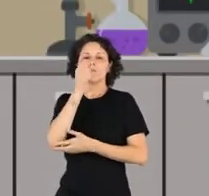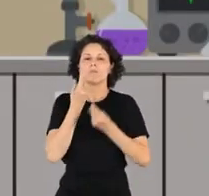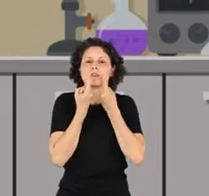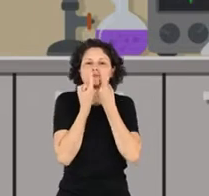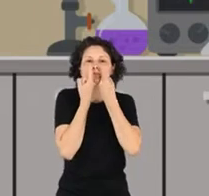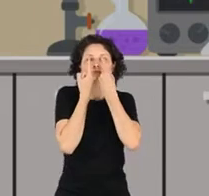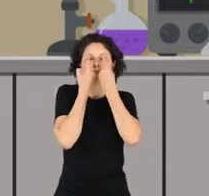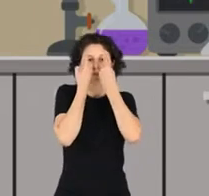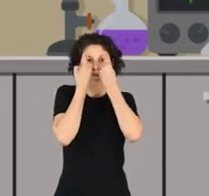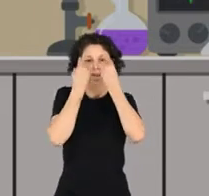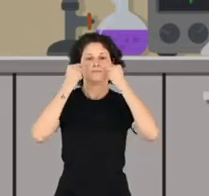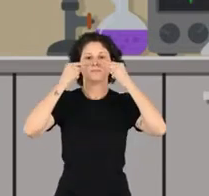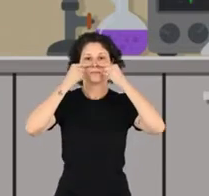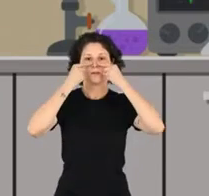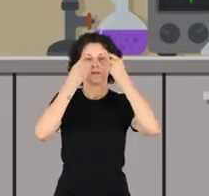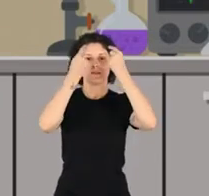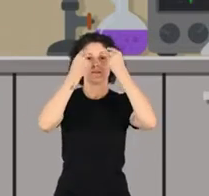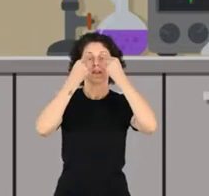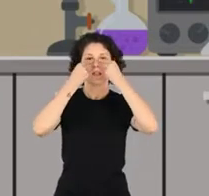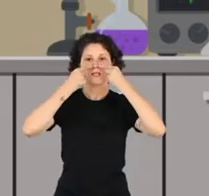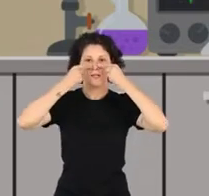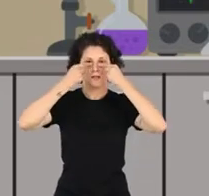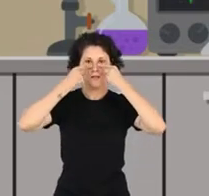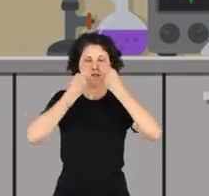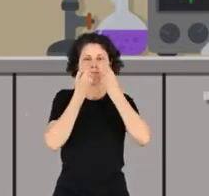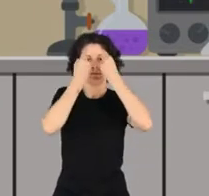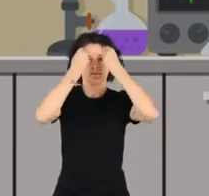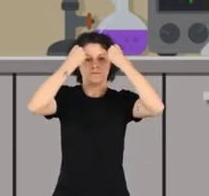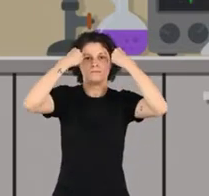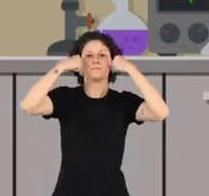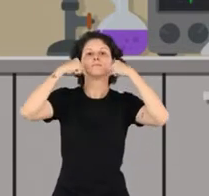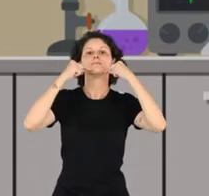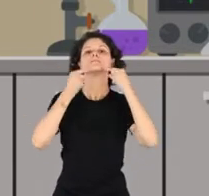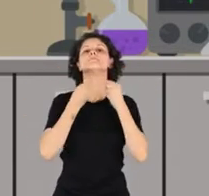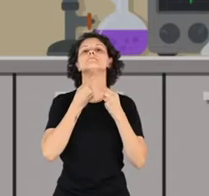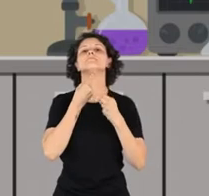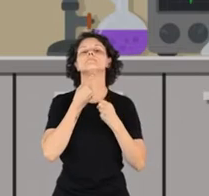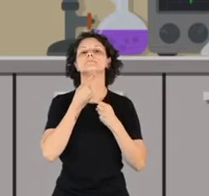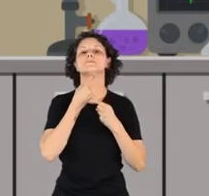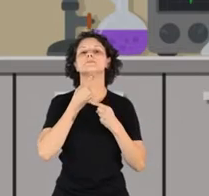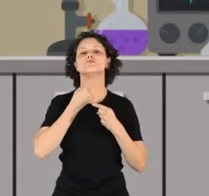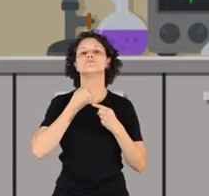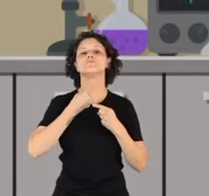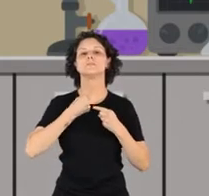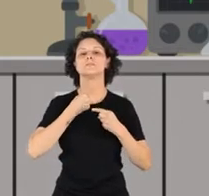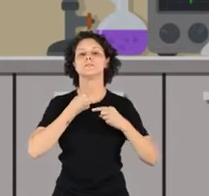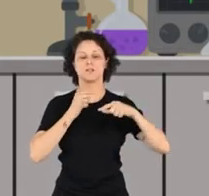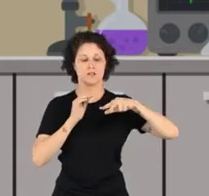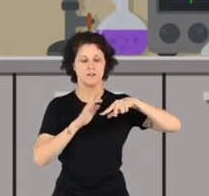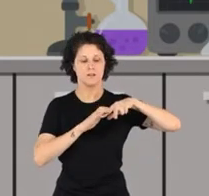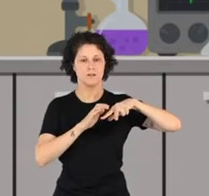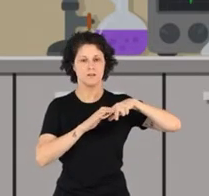nosso nariz através das narinas, que tem acesso às cavidades nasais. Depois, ele passa pela faringe e com a abertura do